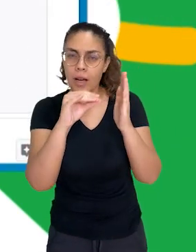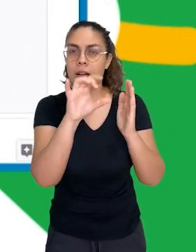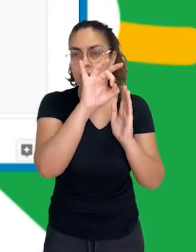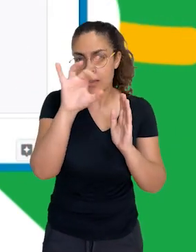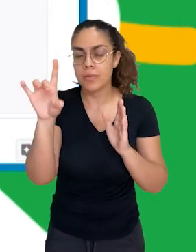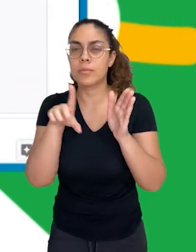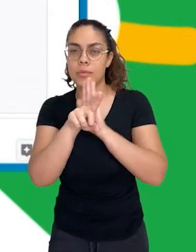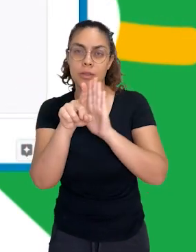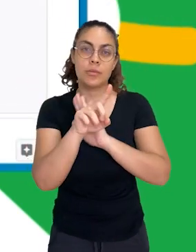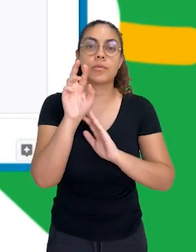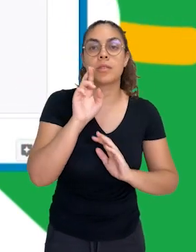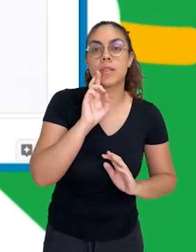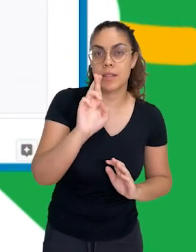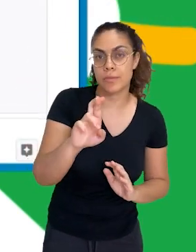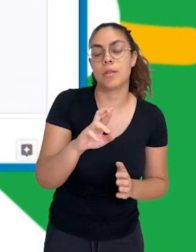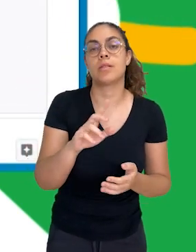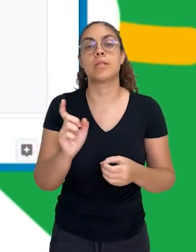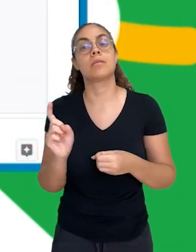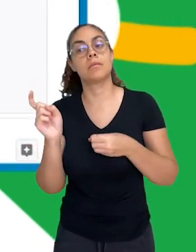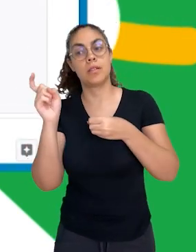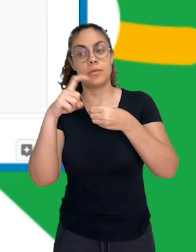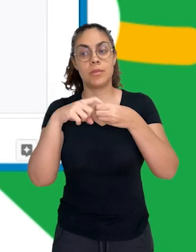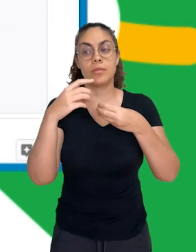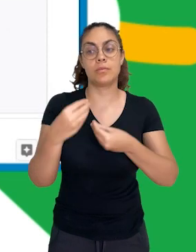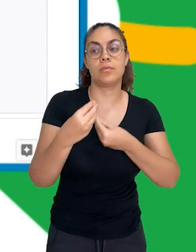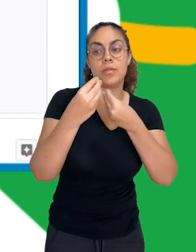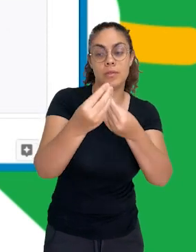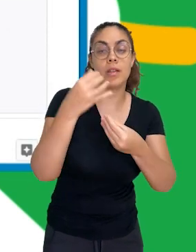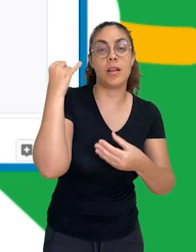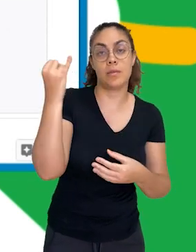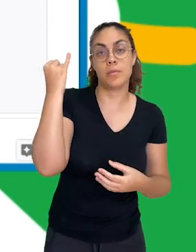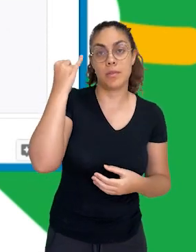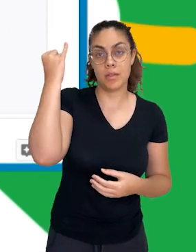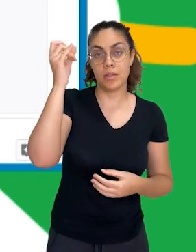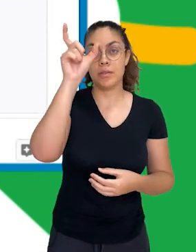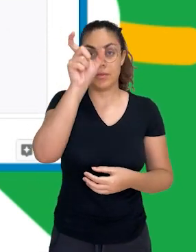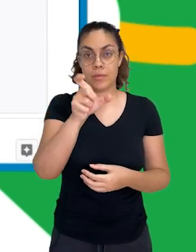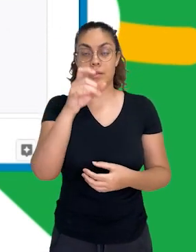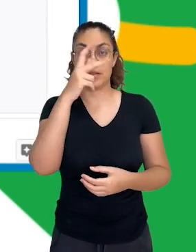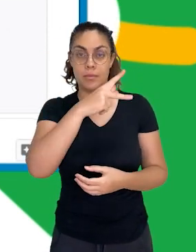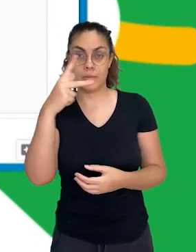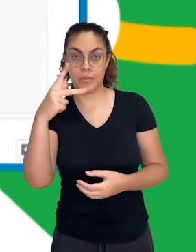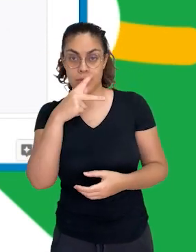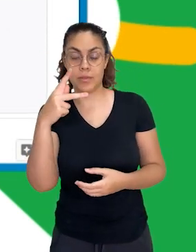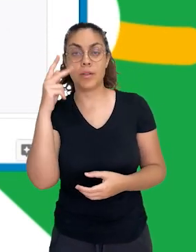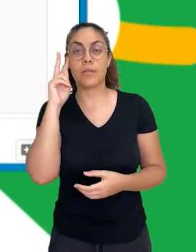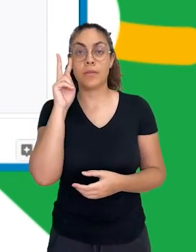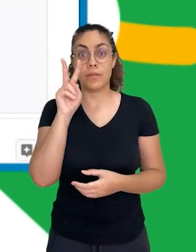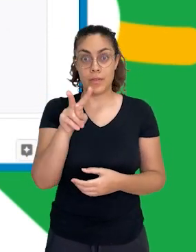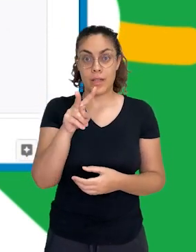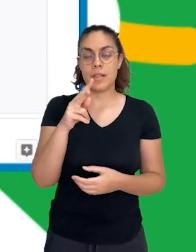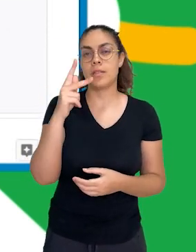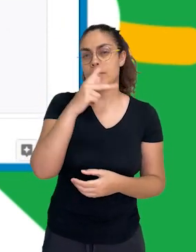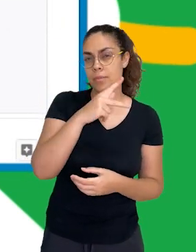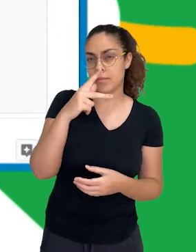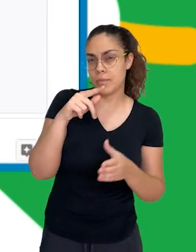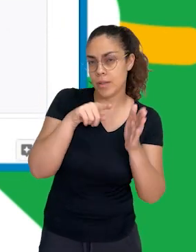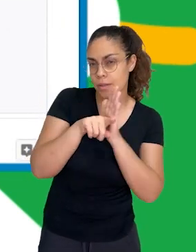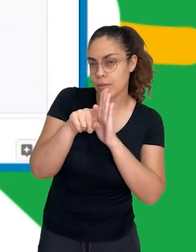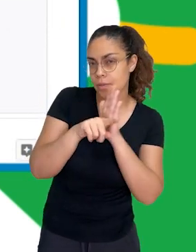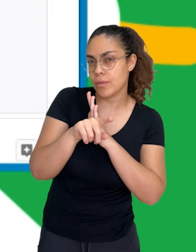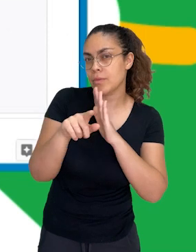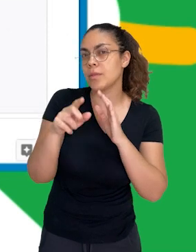respostas. Vai ser feita essa devolutiva. É importante que você, professor, filtre as perguntas e respostas antes de